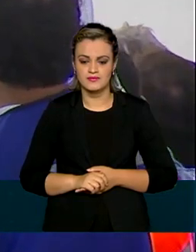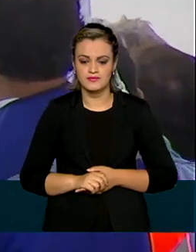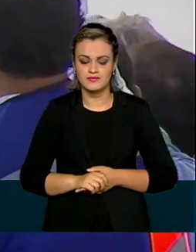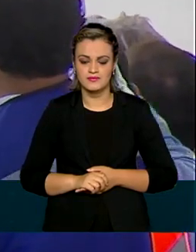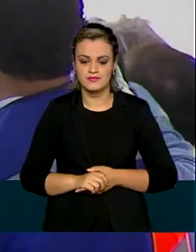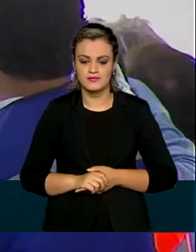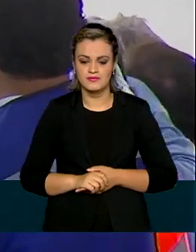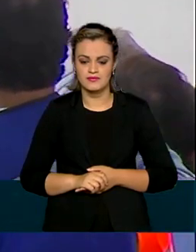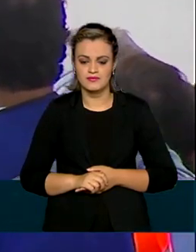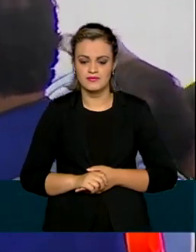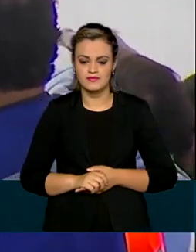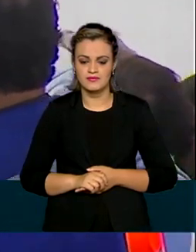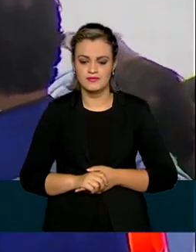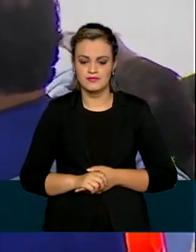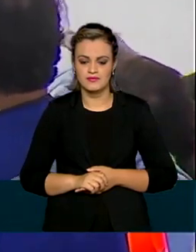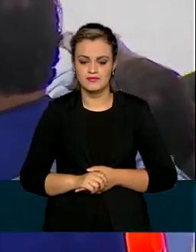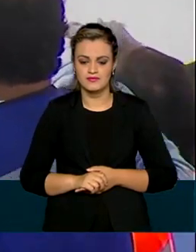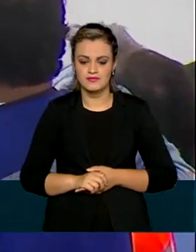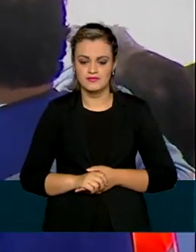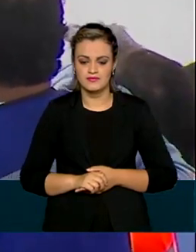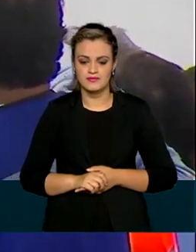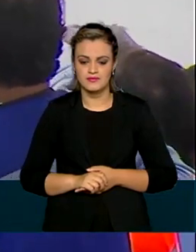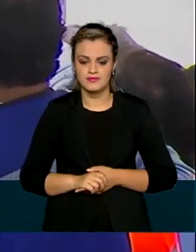conseguindo concluir ao longo do nosso mandato.